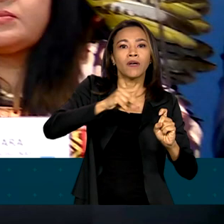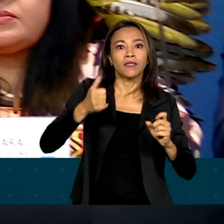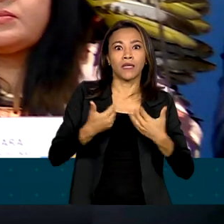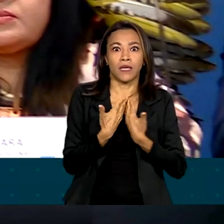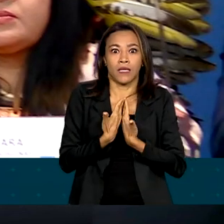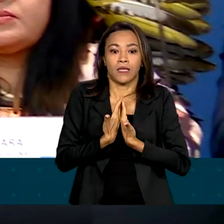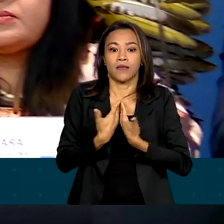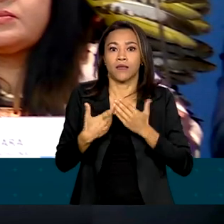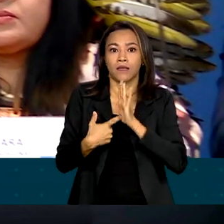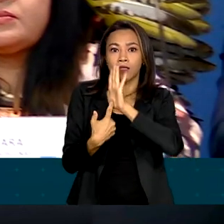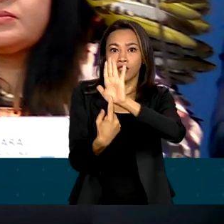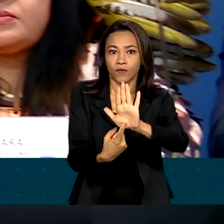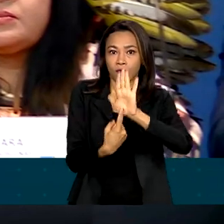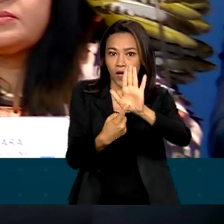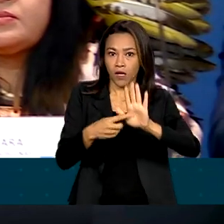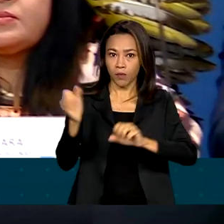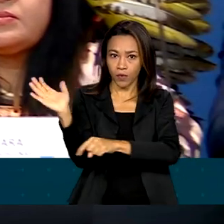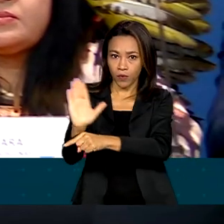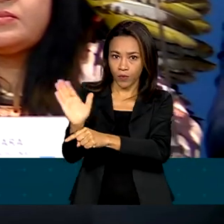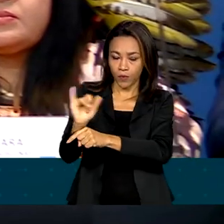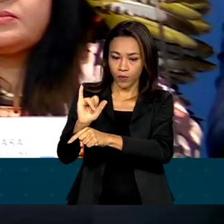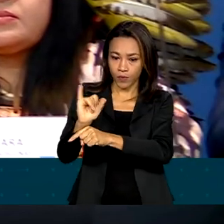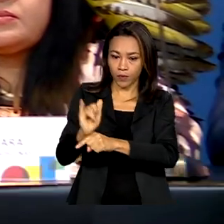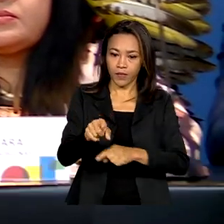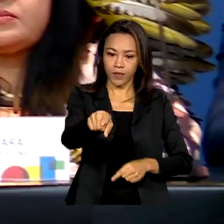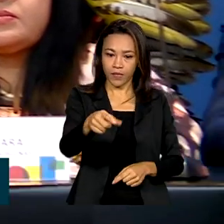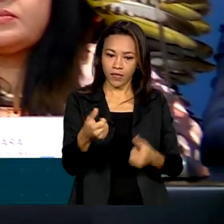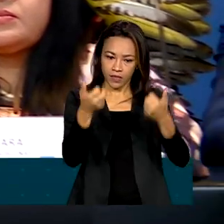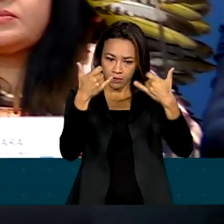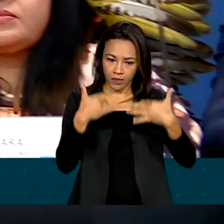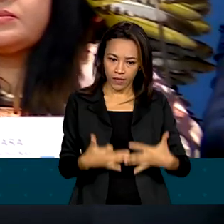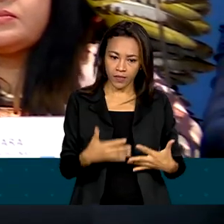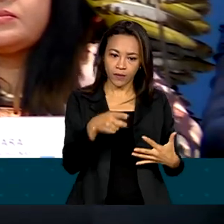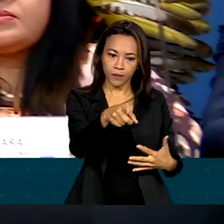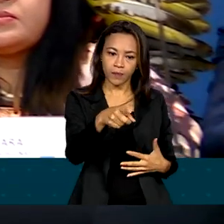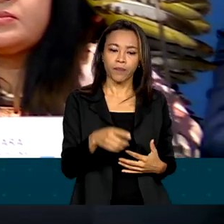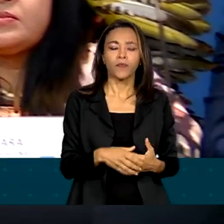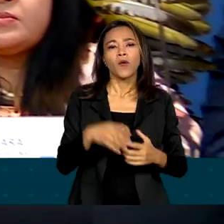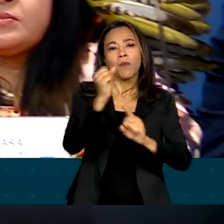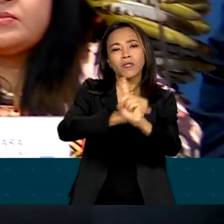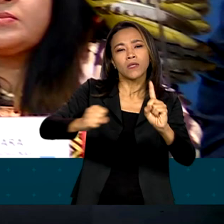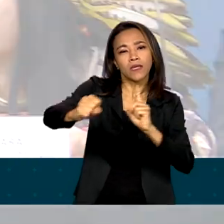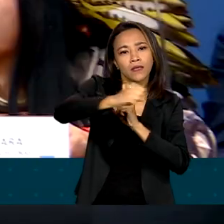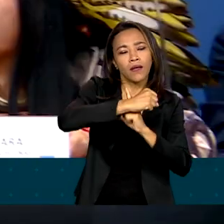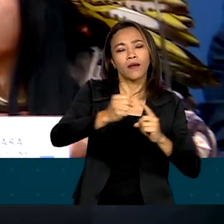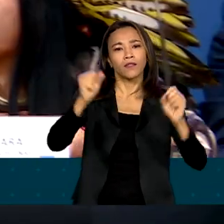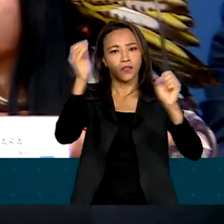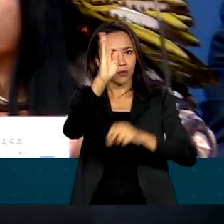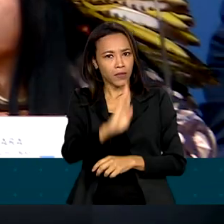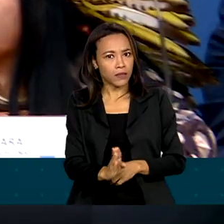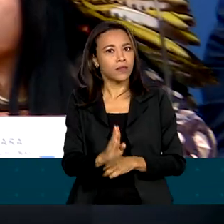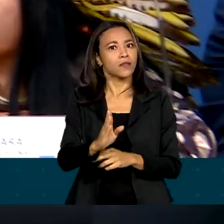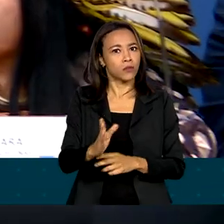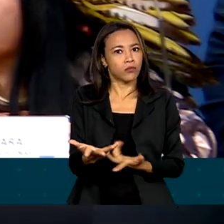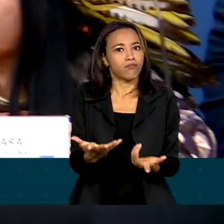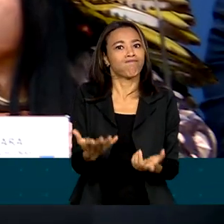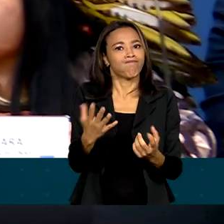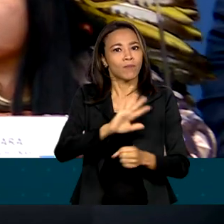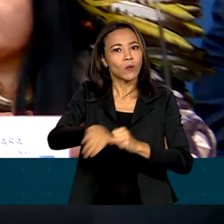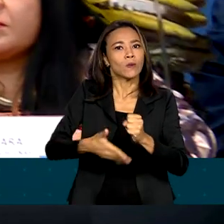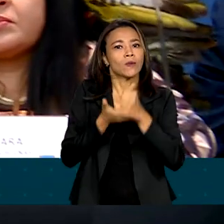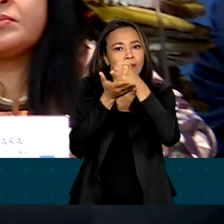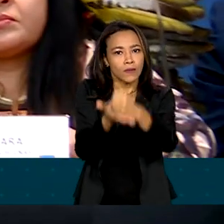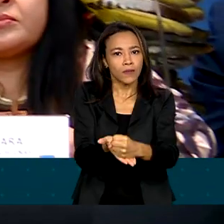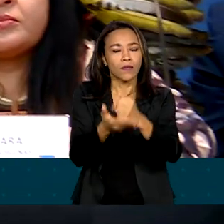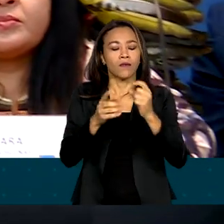Uma sociedade brasileira com organizações sãs, saudáveis e sustentáveis. Para tudo isso, o trabalho,